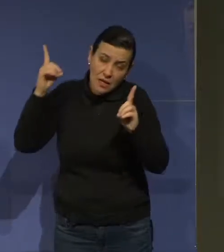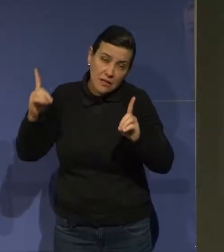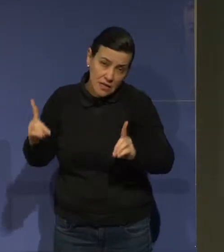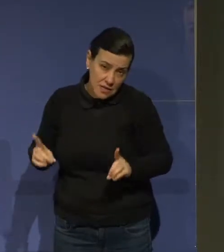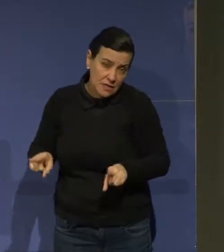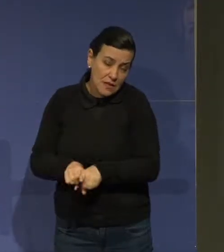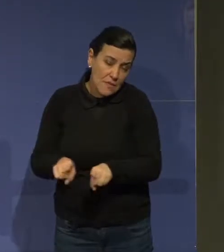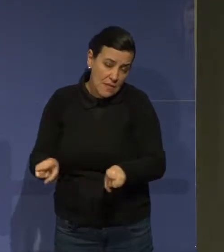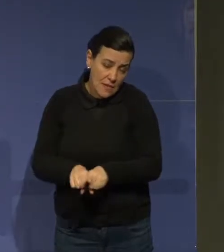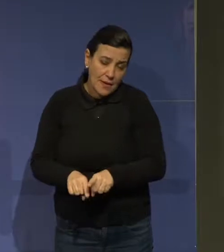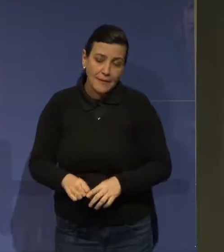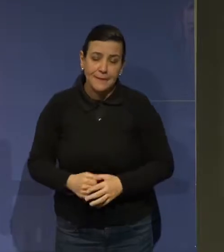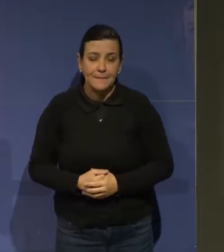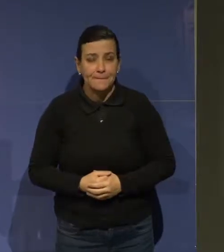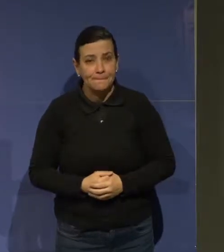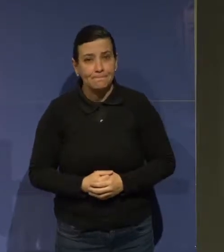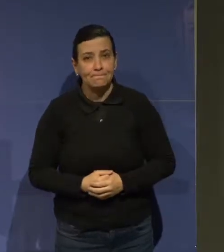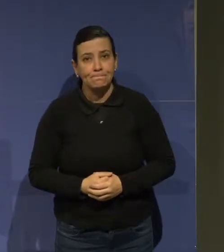Vamos lá.